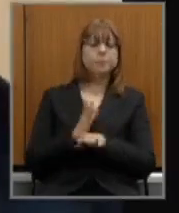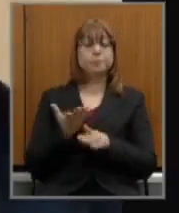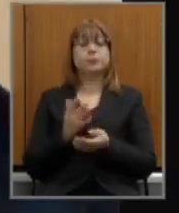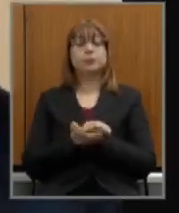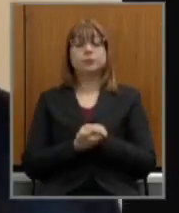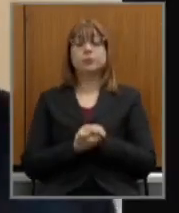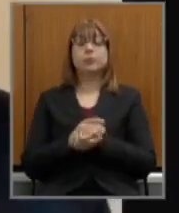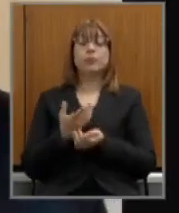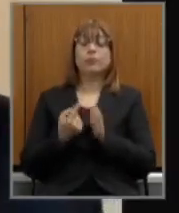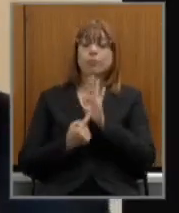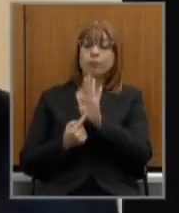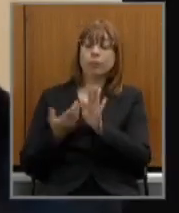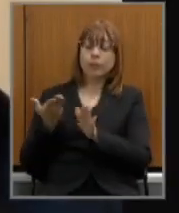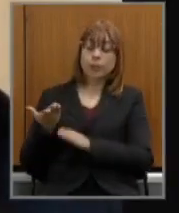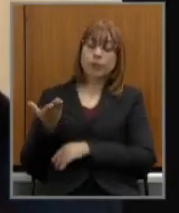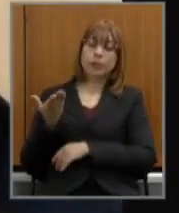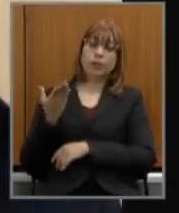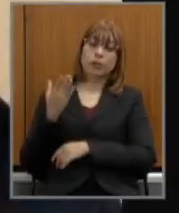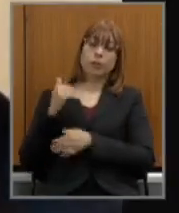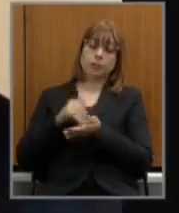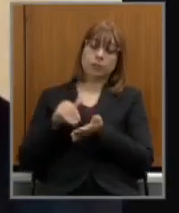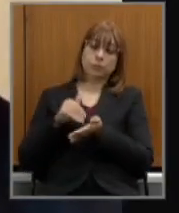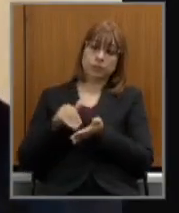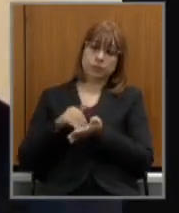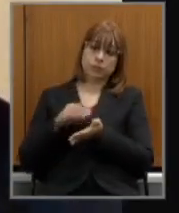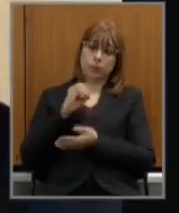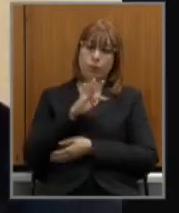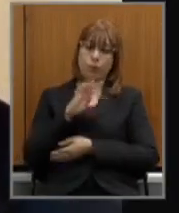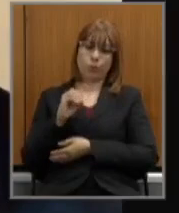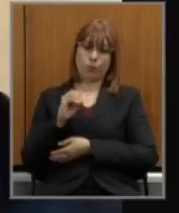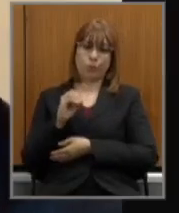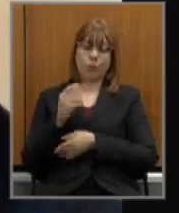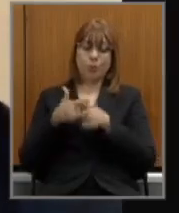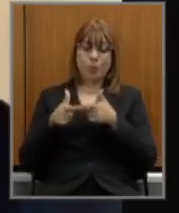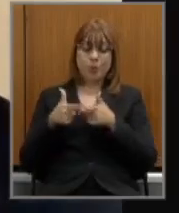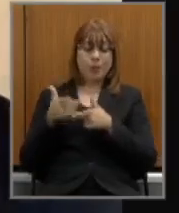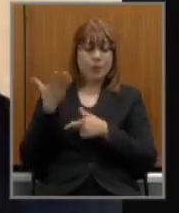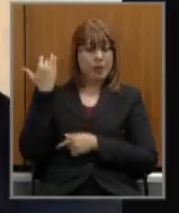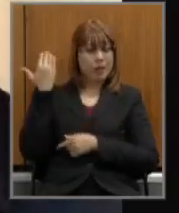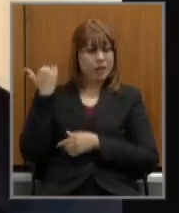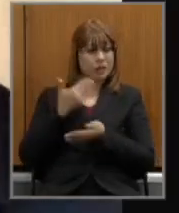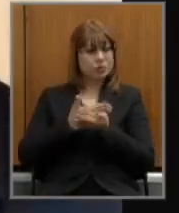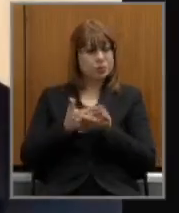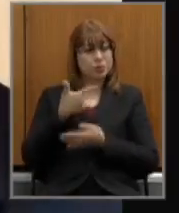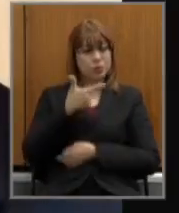o problema começou começou em 2014 e aí a partir daí